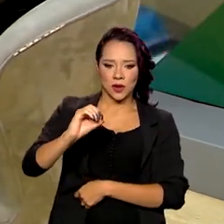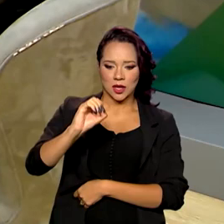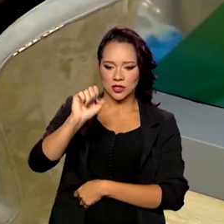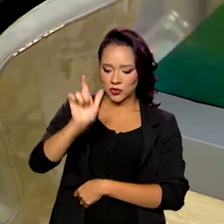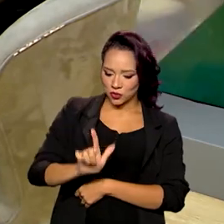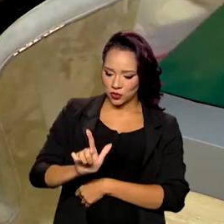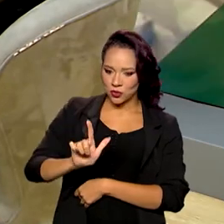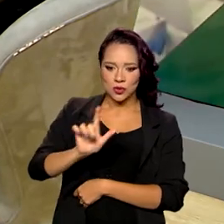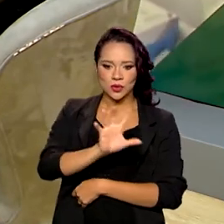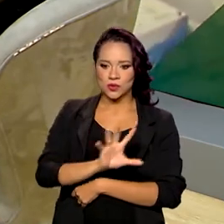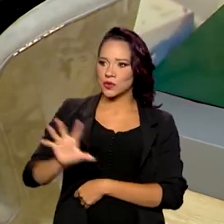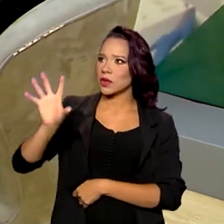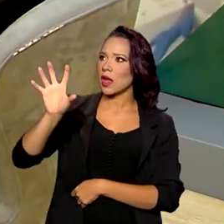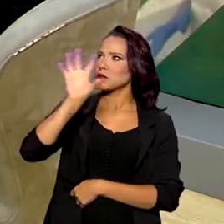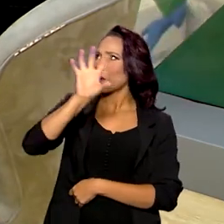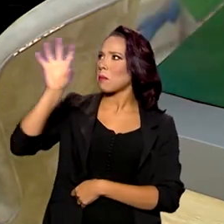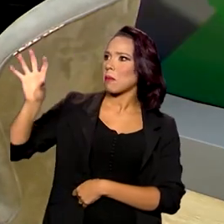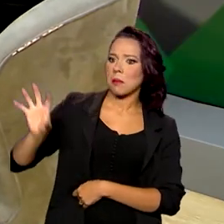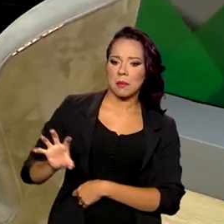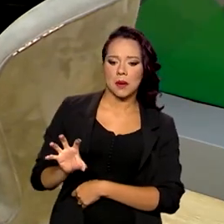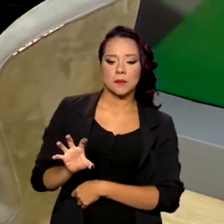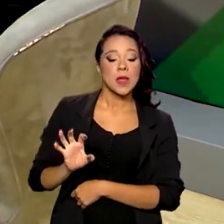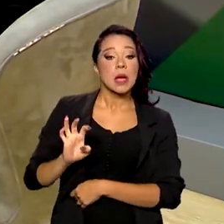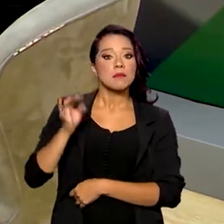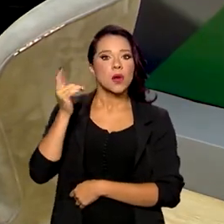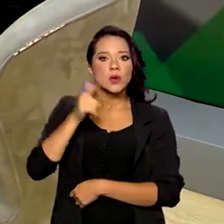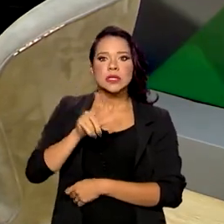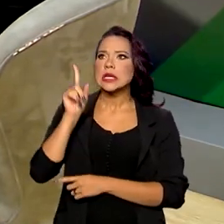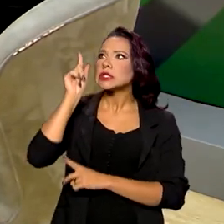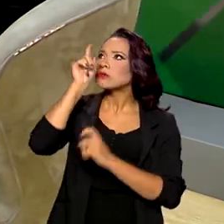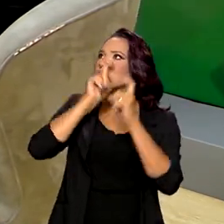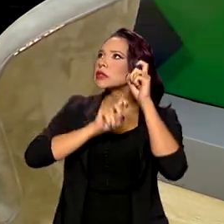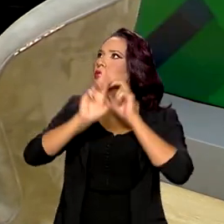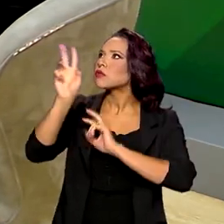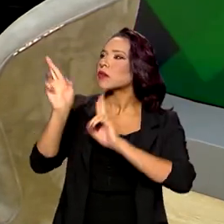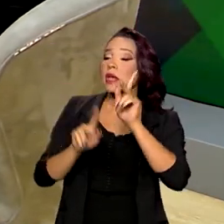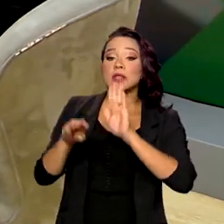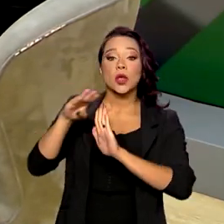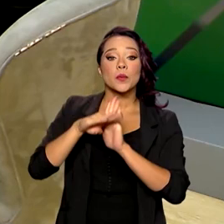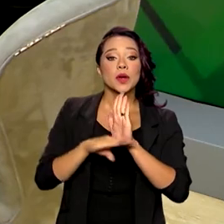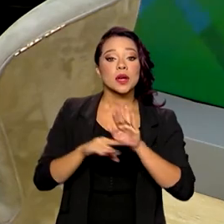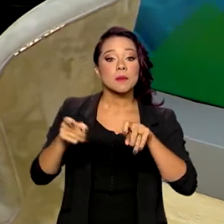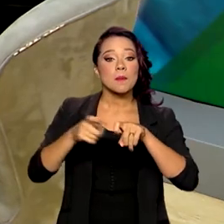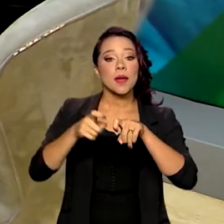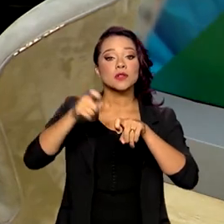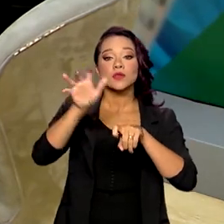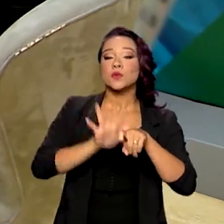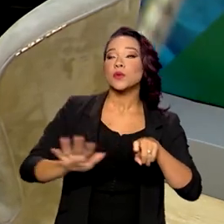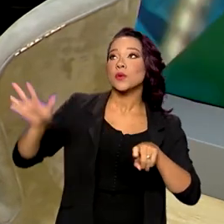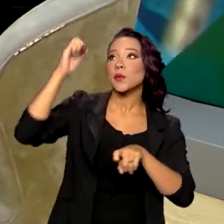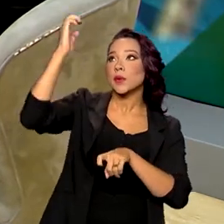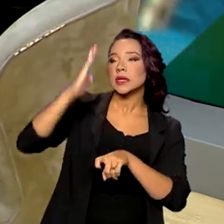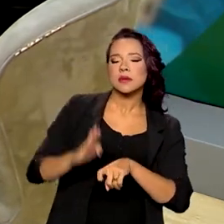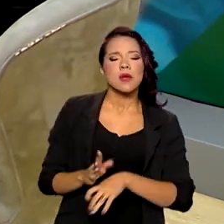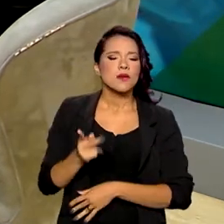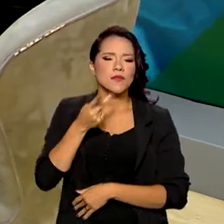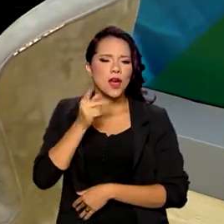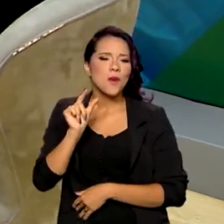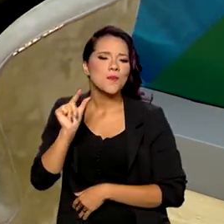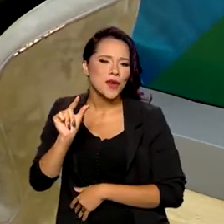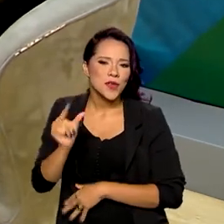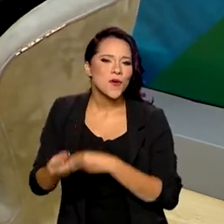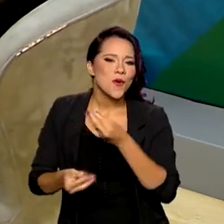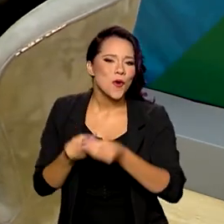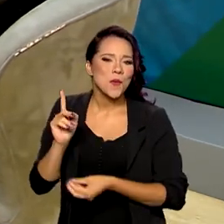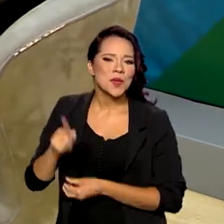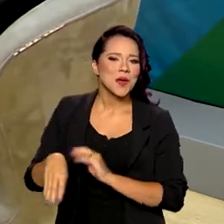sul e sudeste. E para enfrentar essa complexidade toda, existe o programa Médicos pelo Brasil. Eu queria que o senhor falasse um pouquinho para